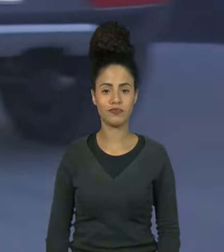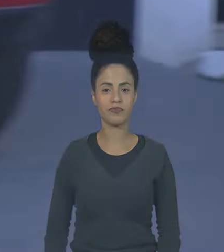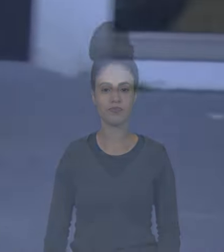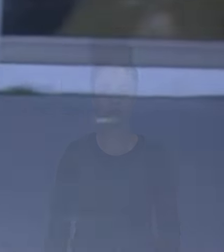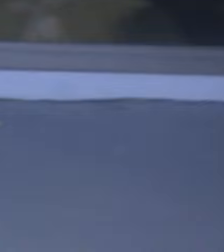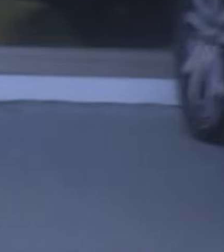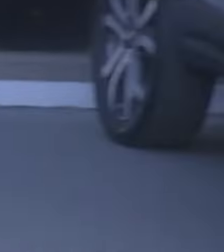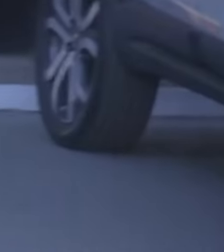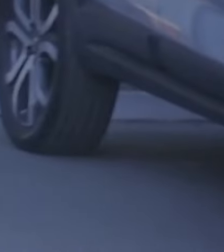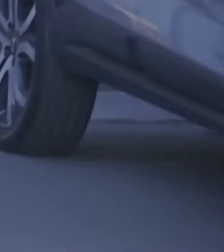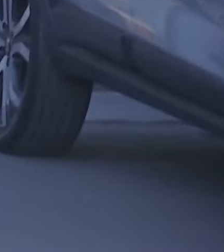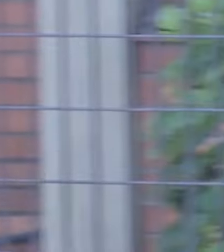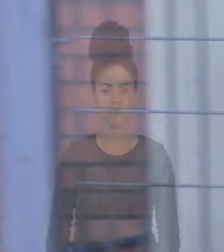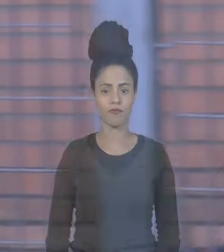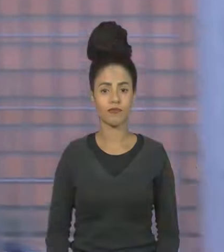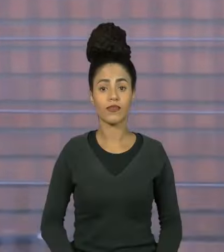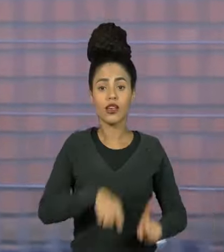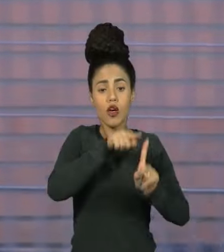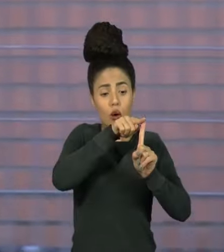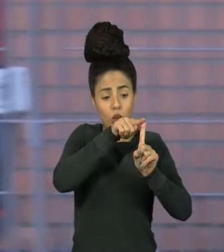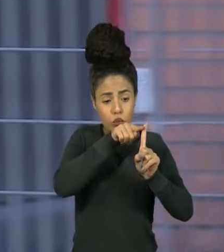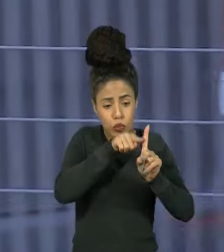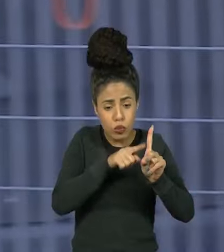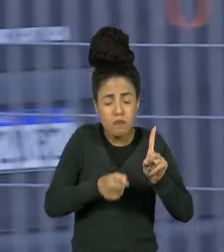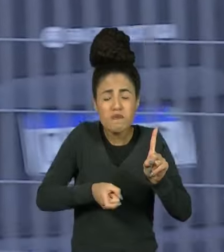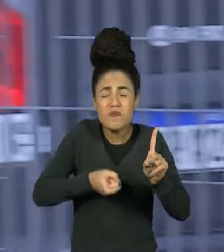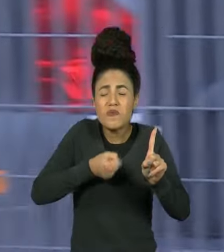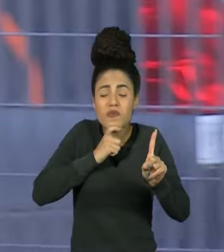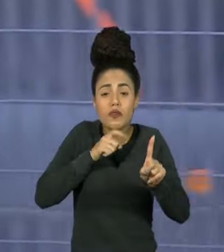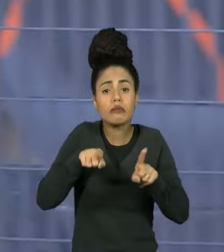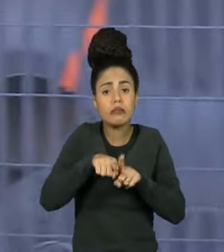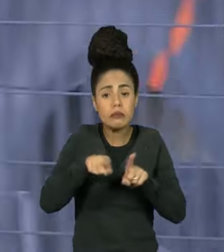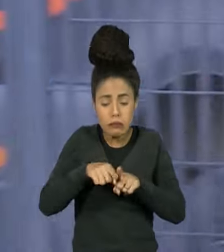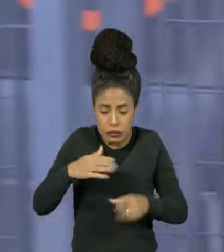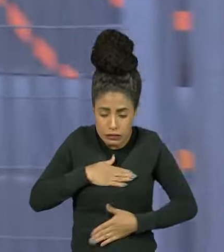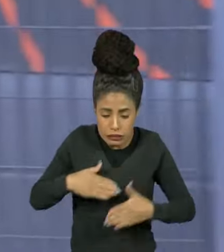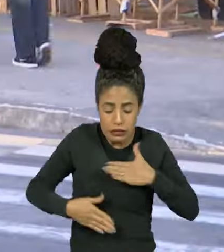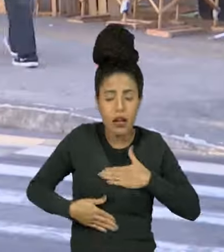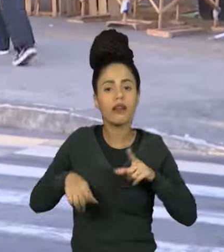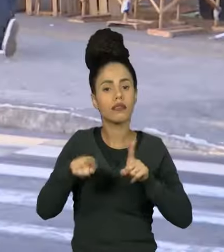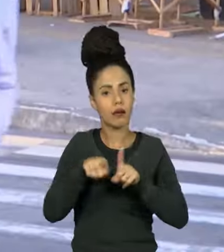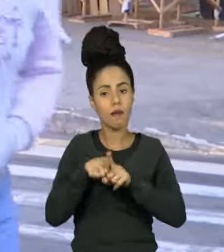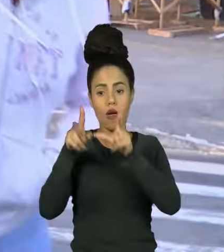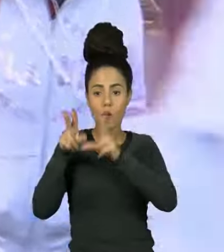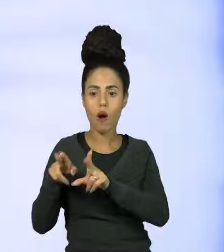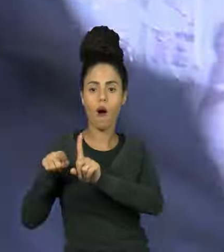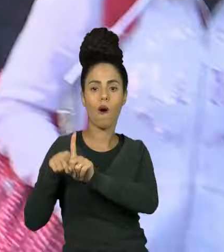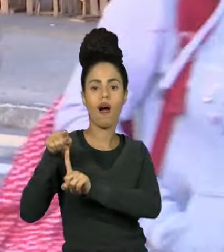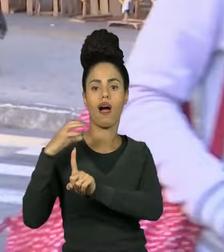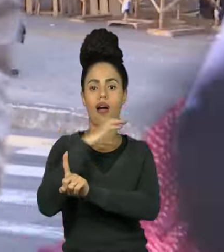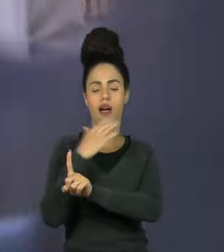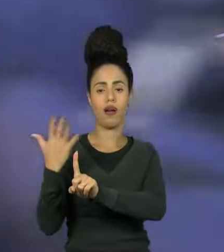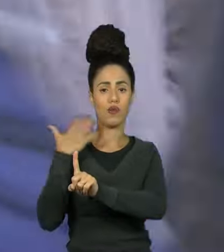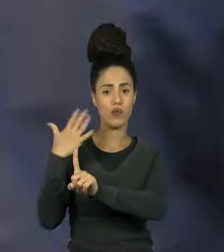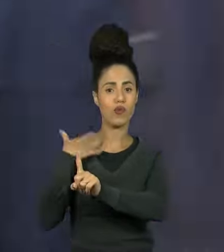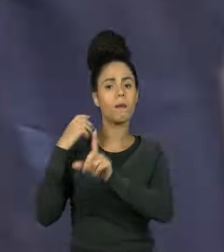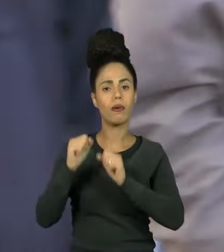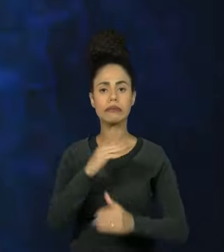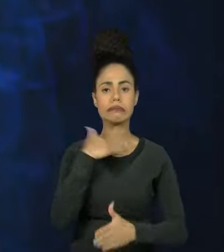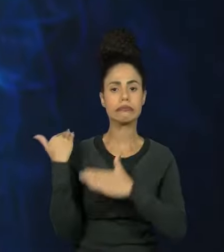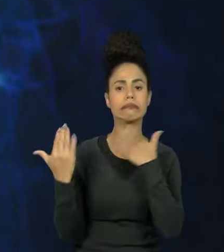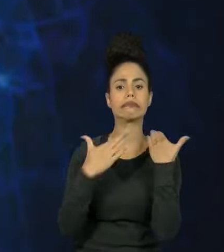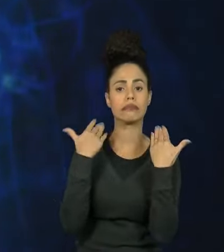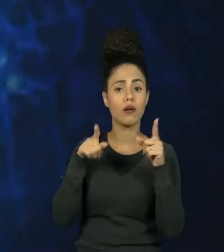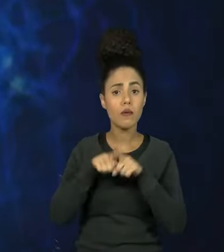As ondas de frio também mexem com o corpo, e assim como as de calor, podem resultar em maior mortalidade.